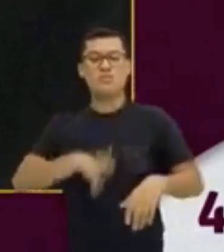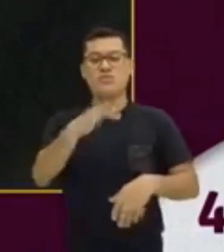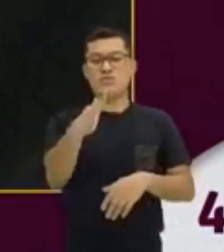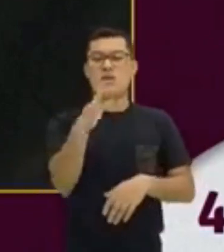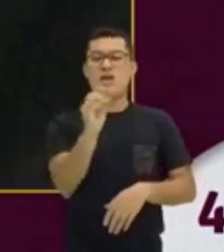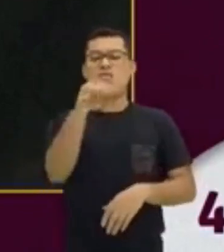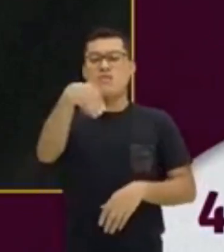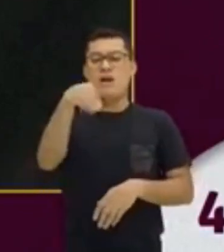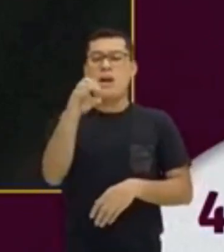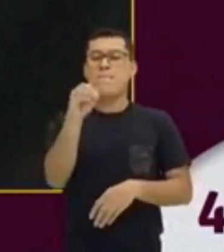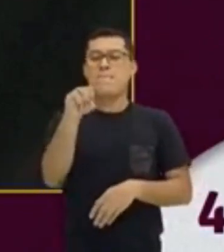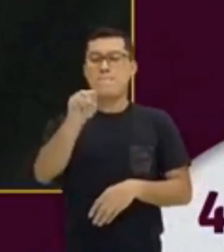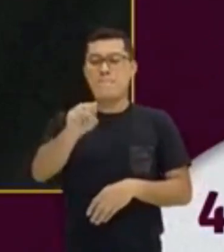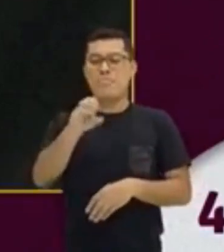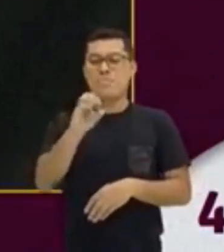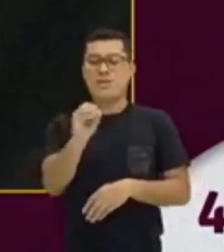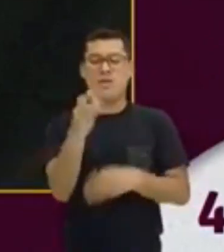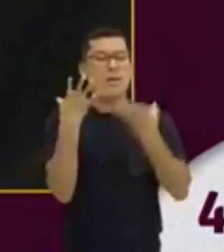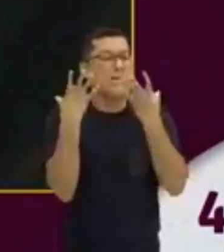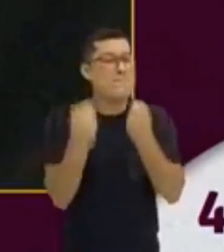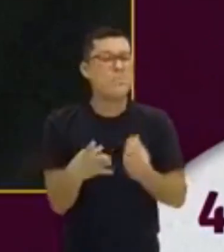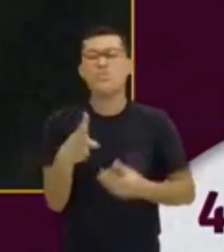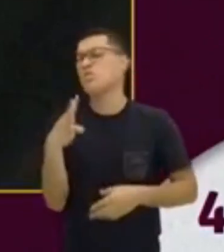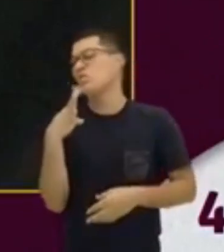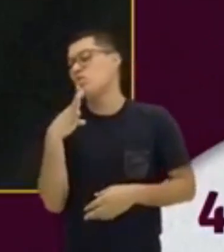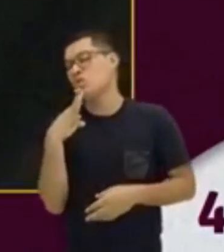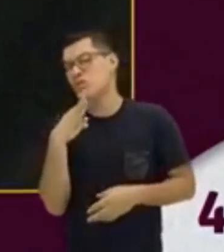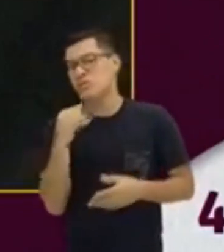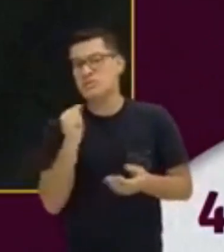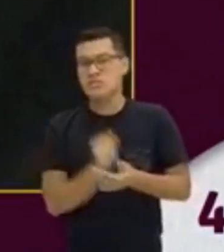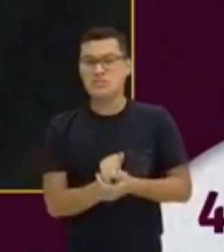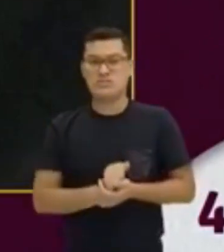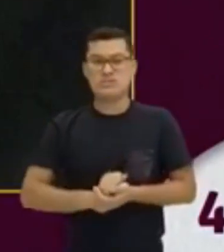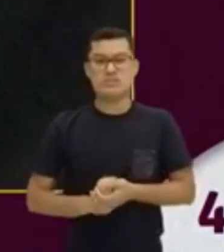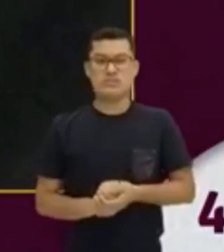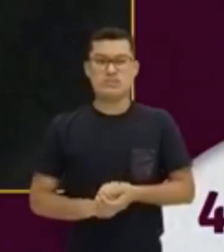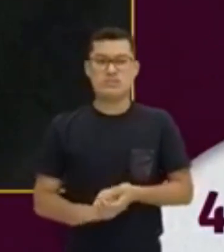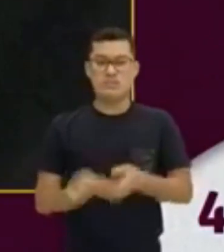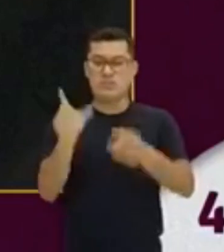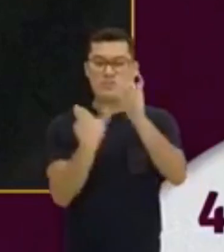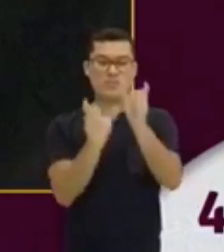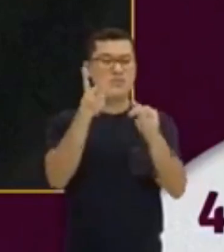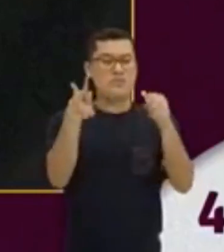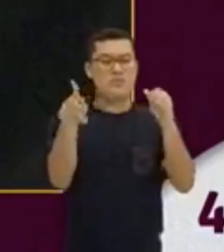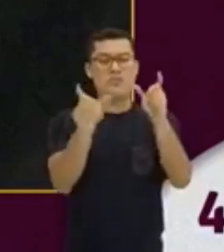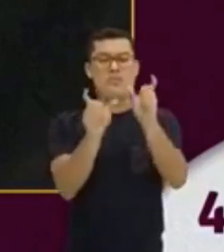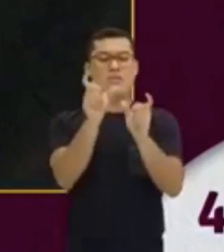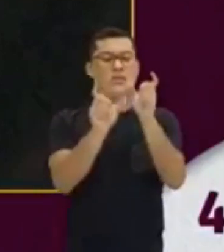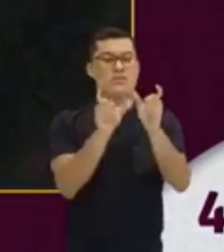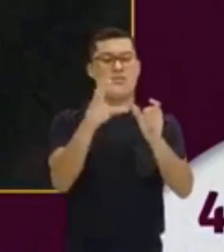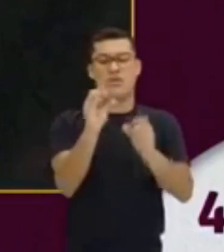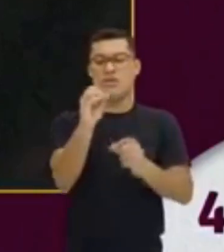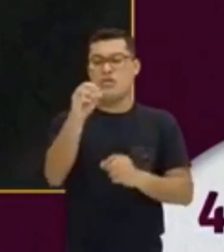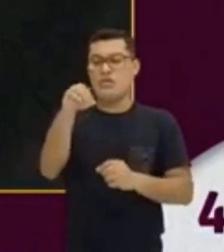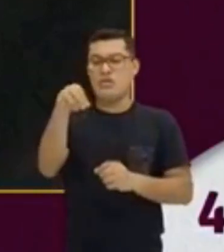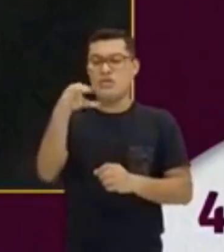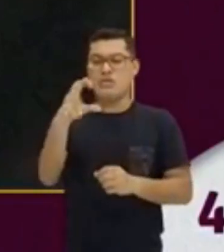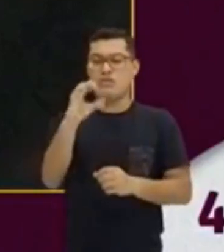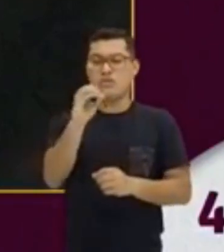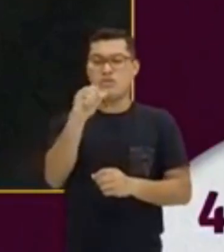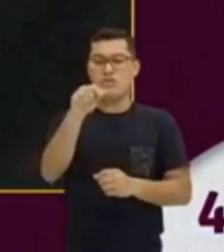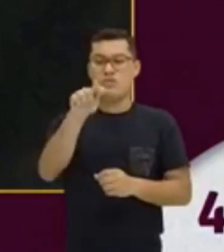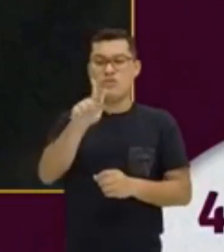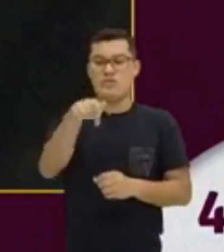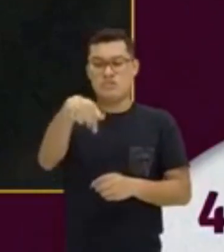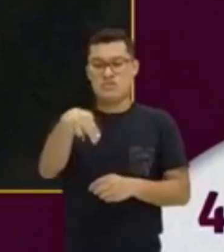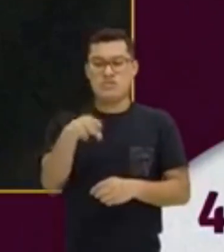É uma palavra cognata. Cognate word. Que me ajuda a traduzir o